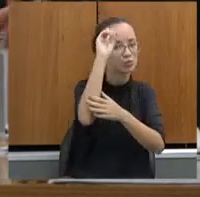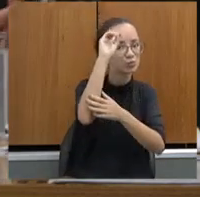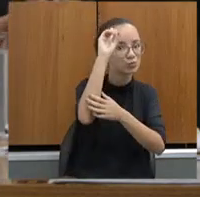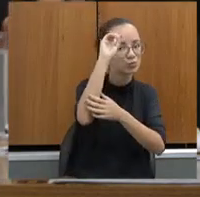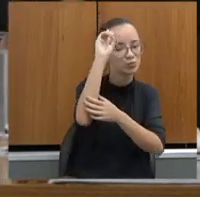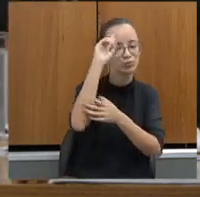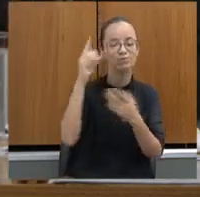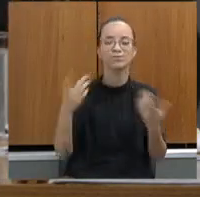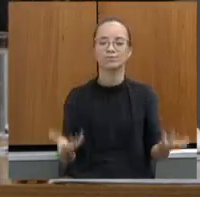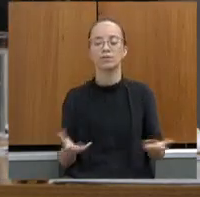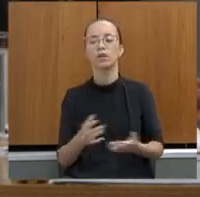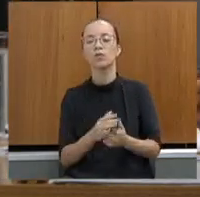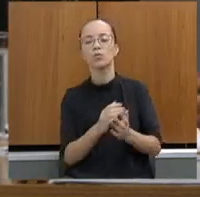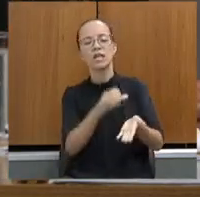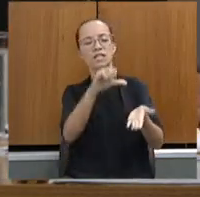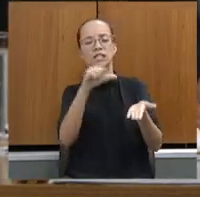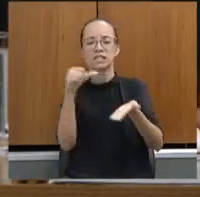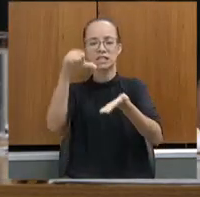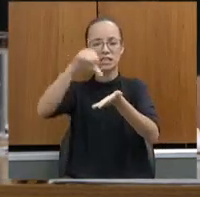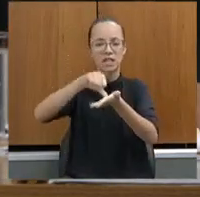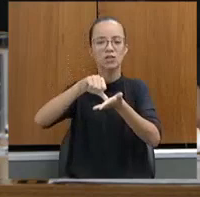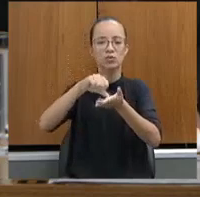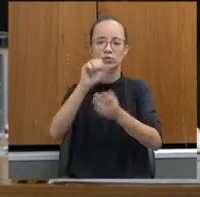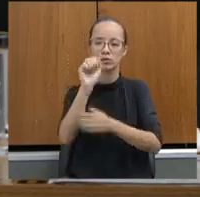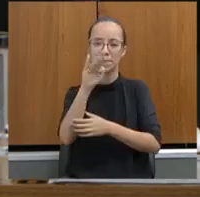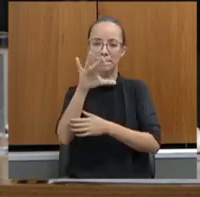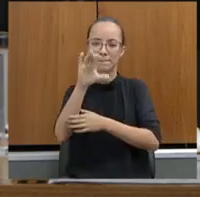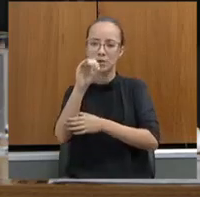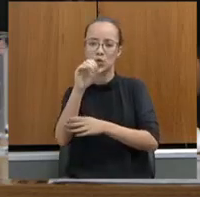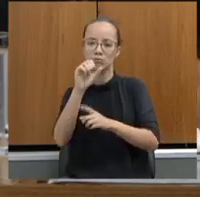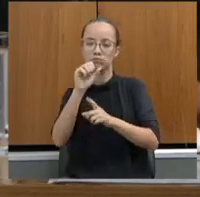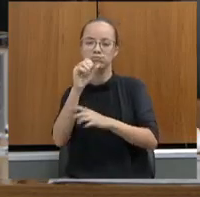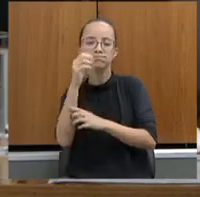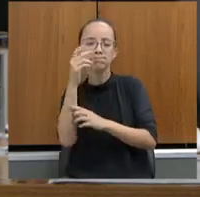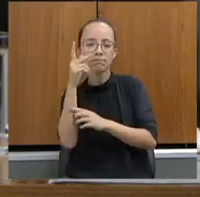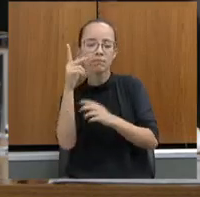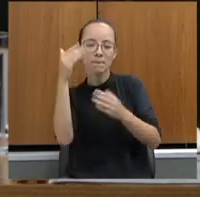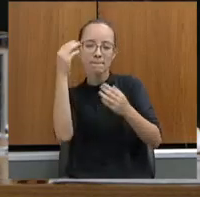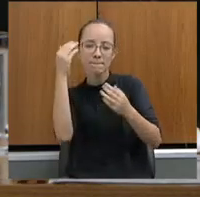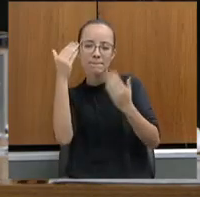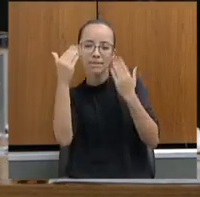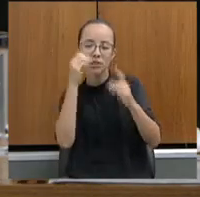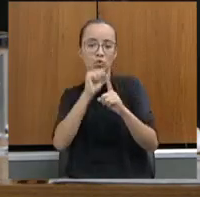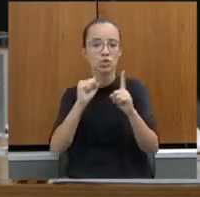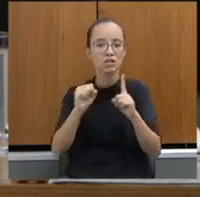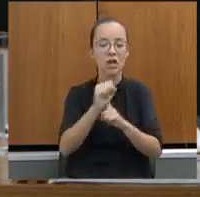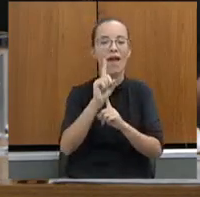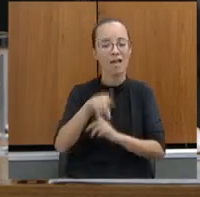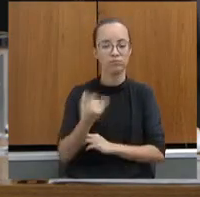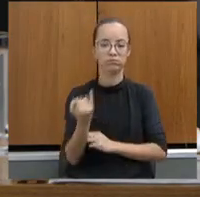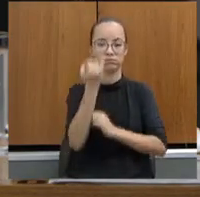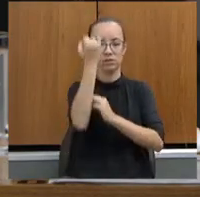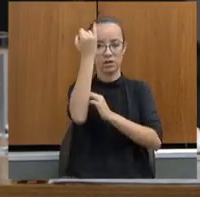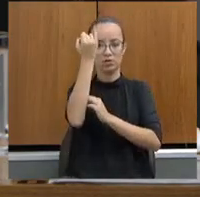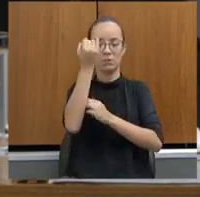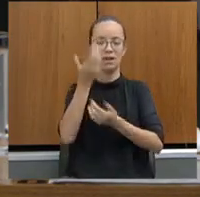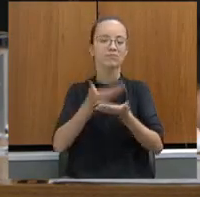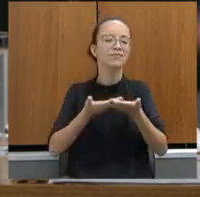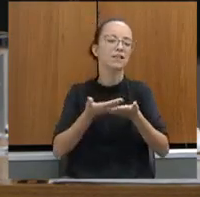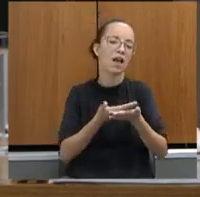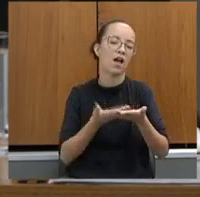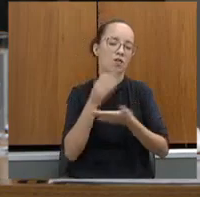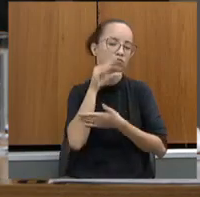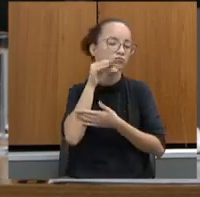Então, por isso, esses centros de atenção biopsicossociais, eles são importantíssimos para lidar com a saúde mental do servidor. Então, hoje, a gente